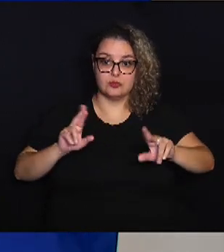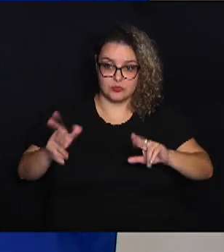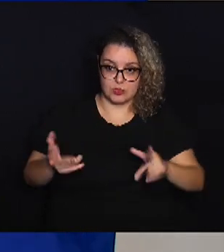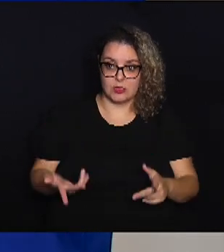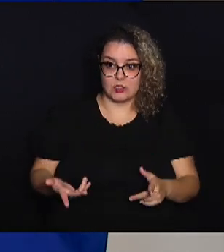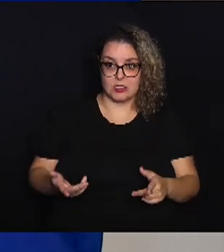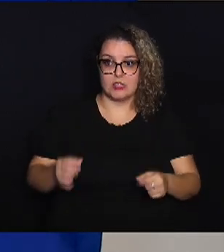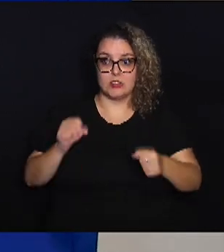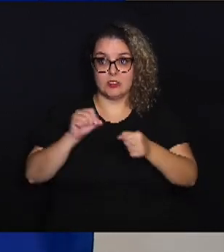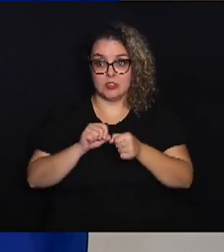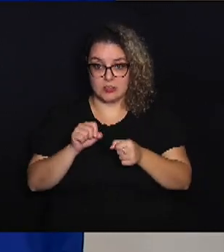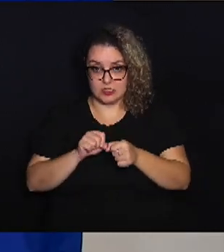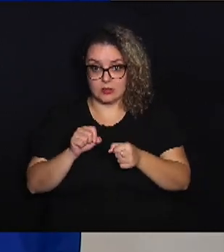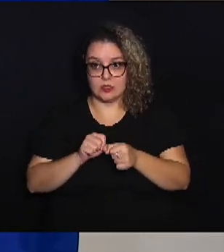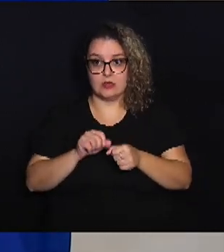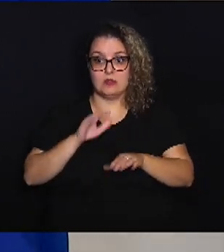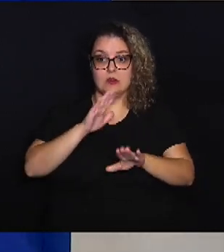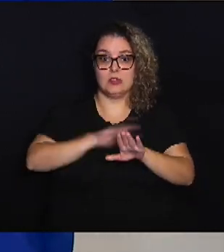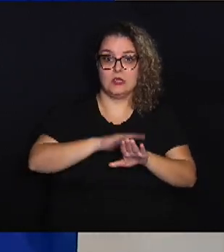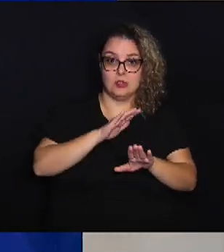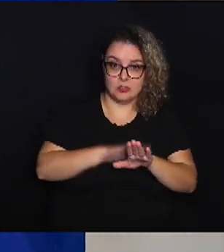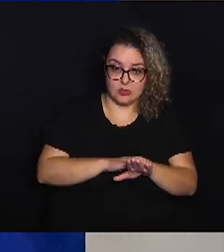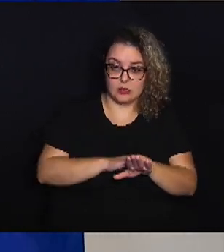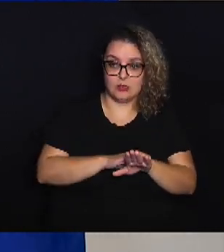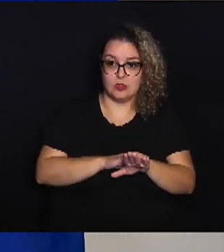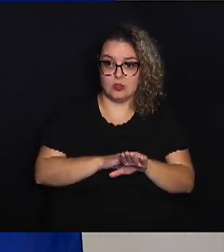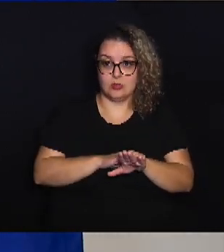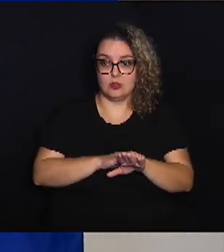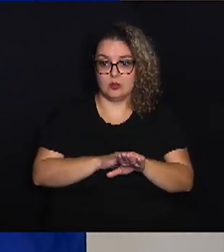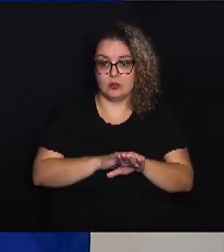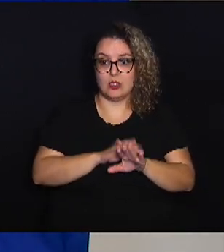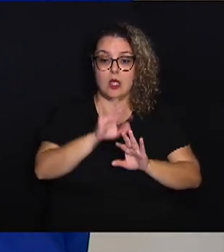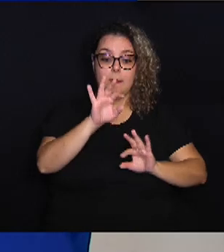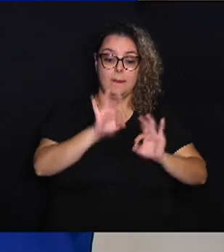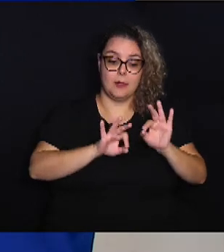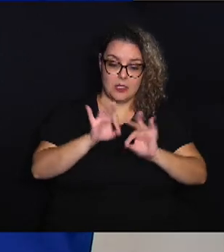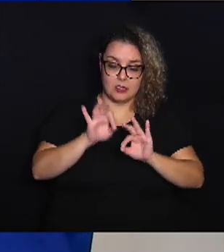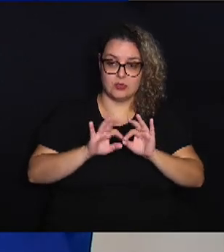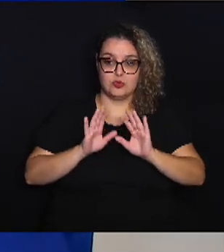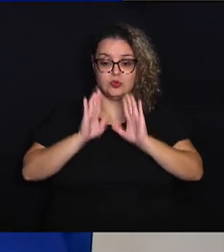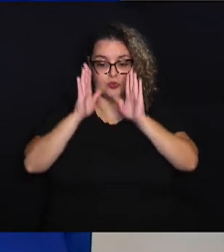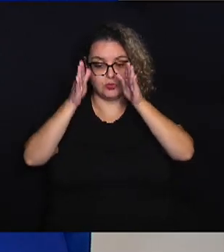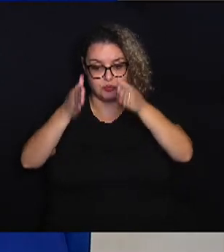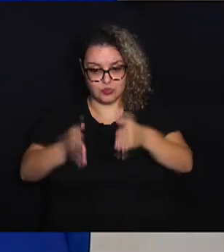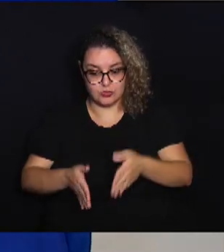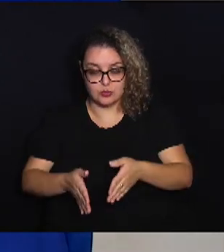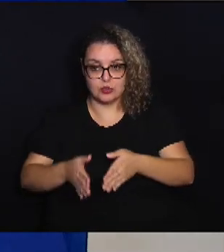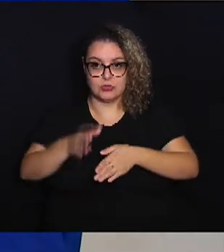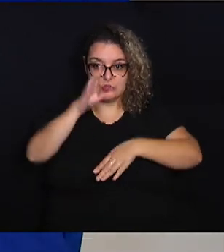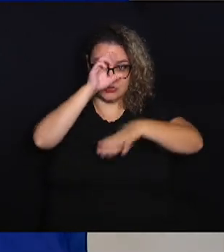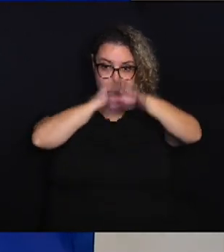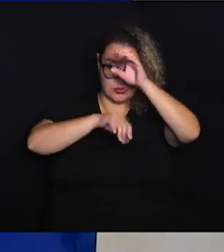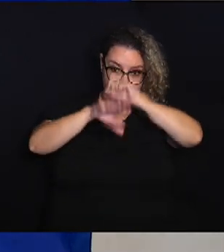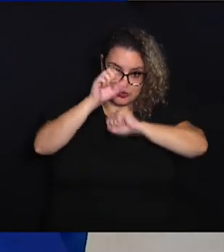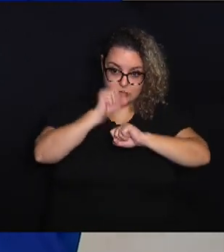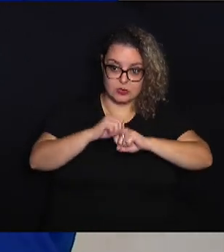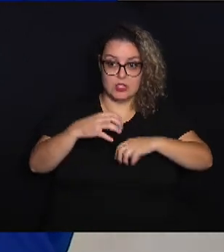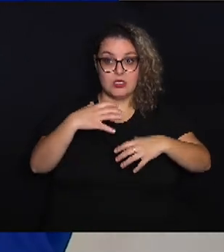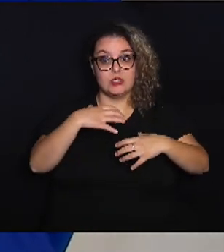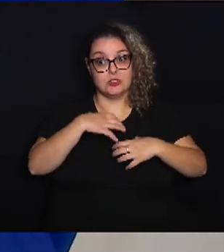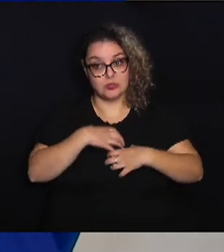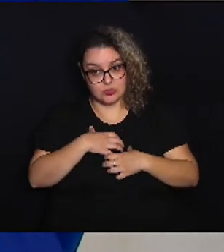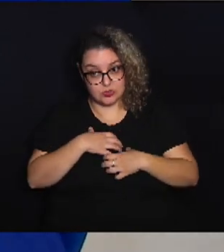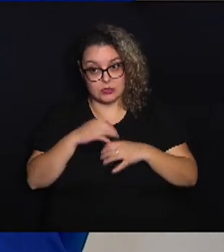Então, fazer atividades, planejar situações de aprendizagem de forma